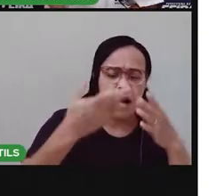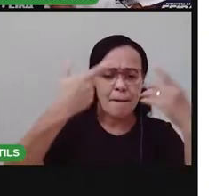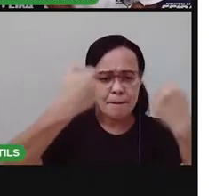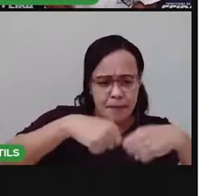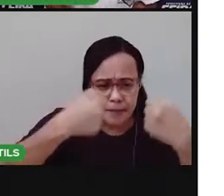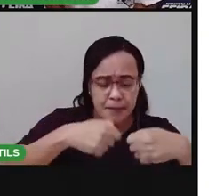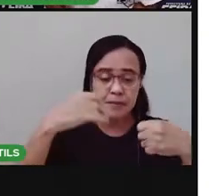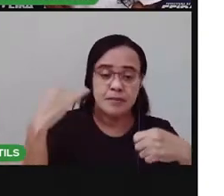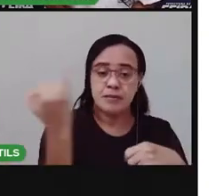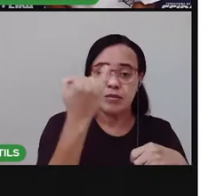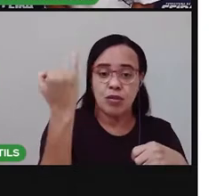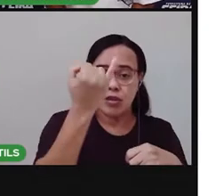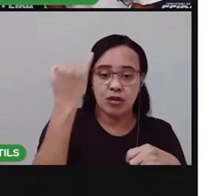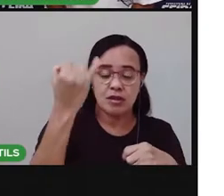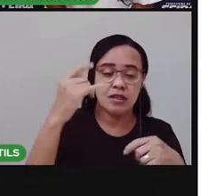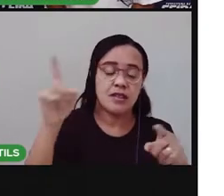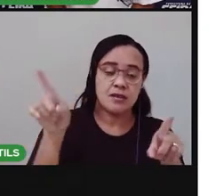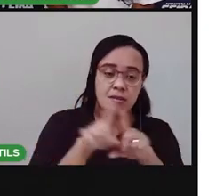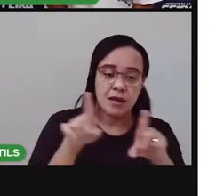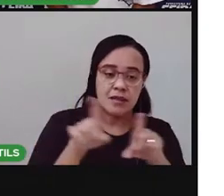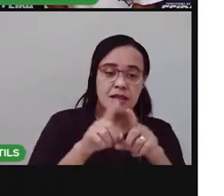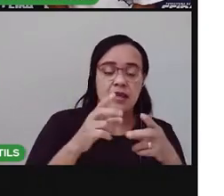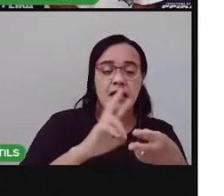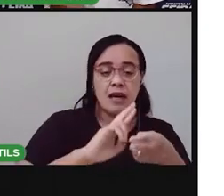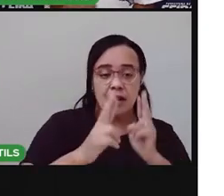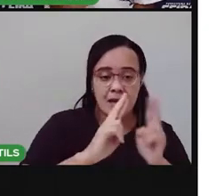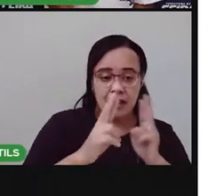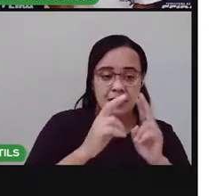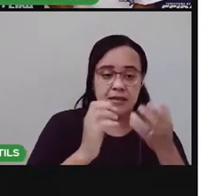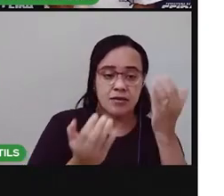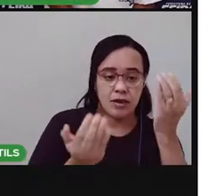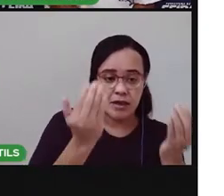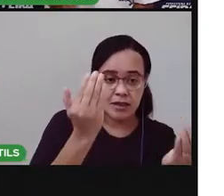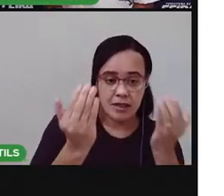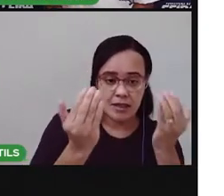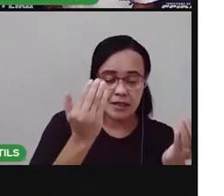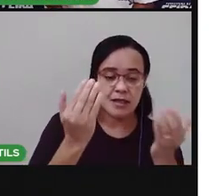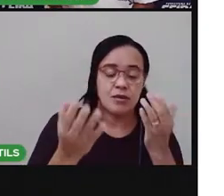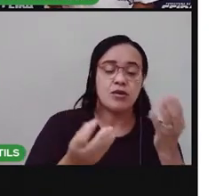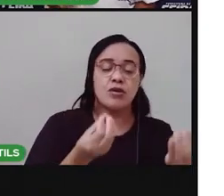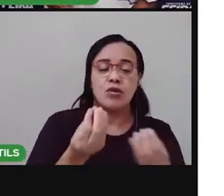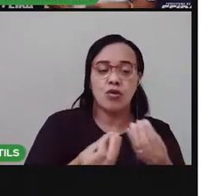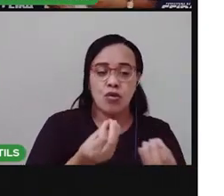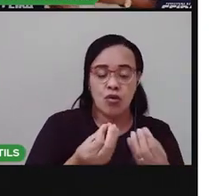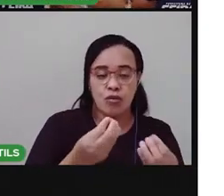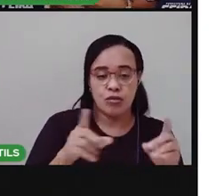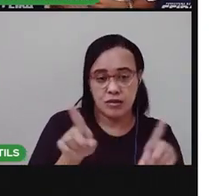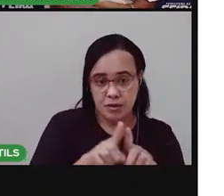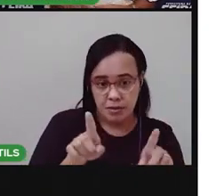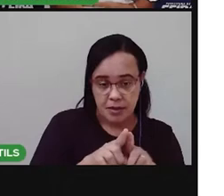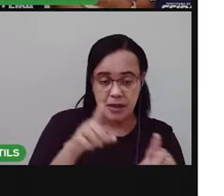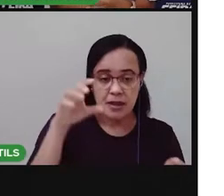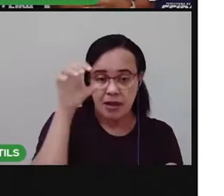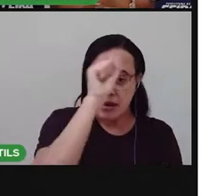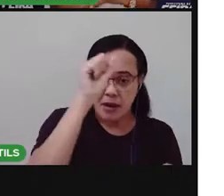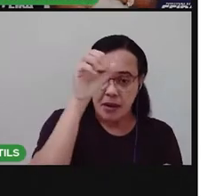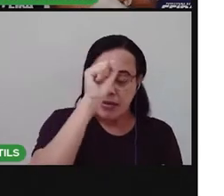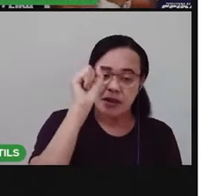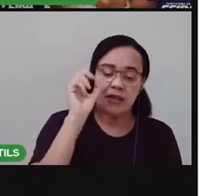que haja equilíbrio nessa relação tá você vai aprender a utilizar